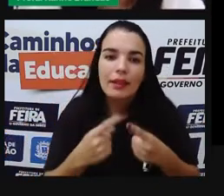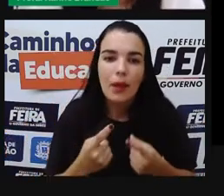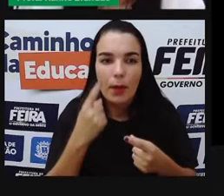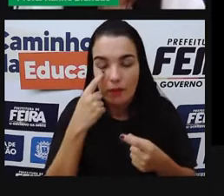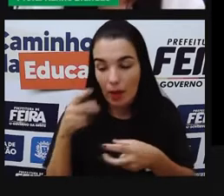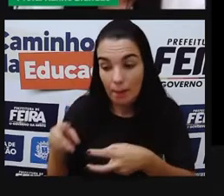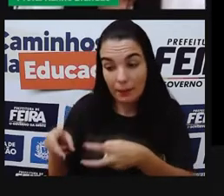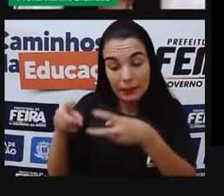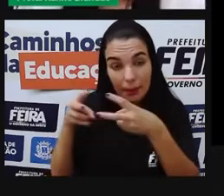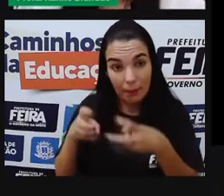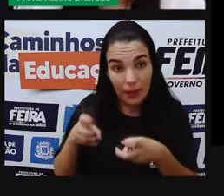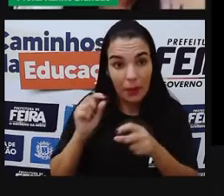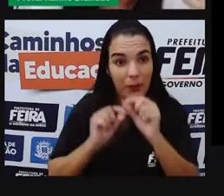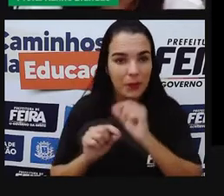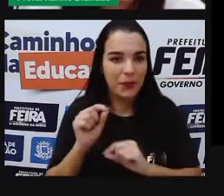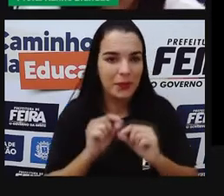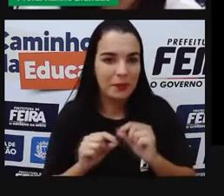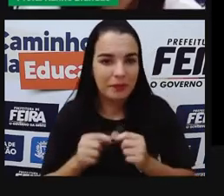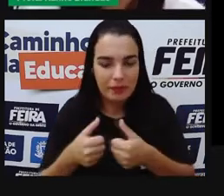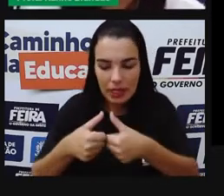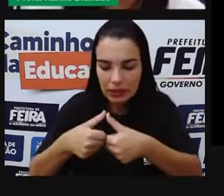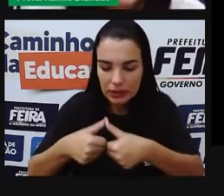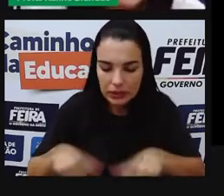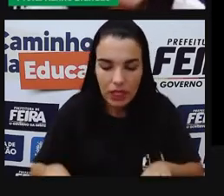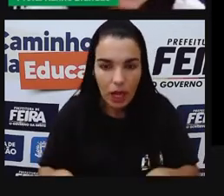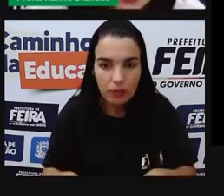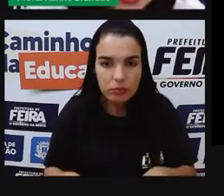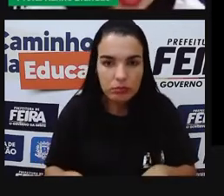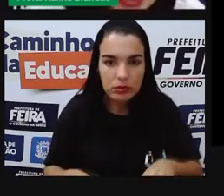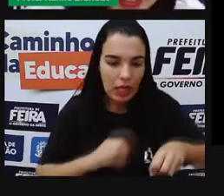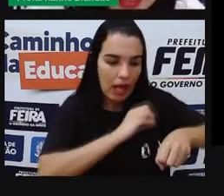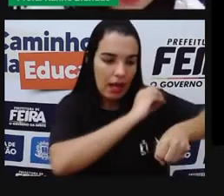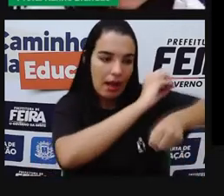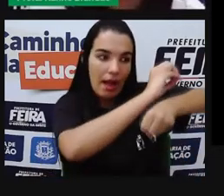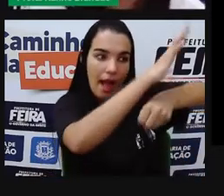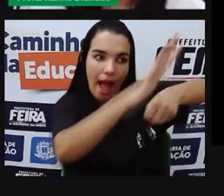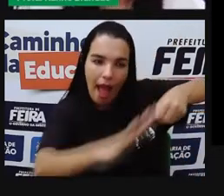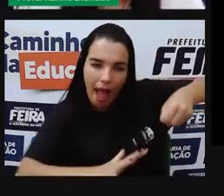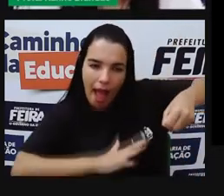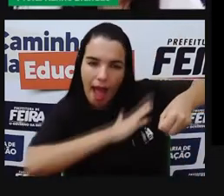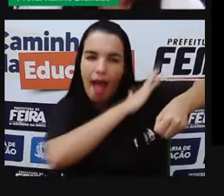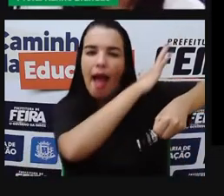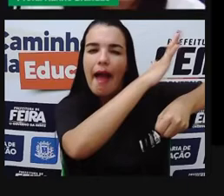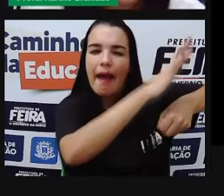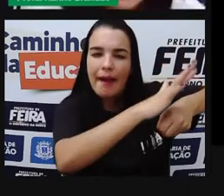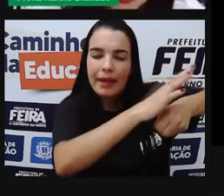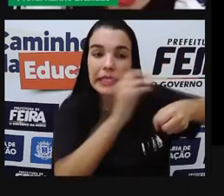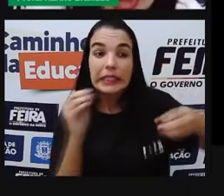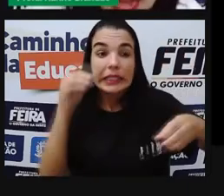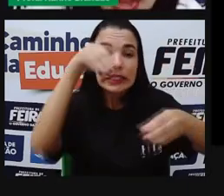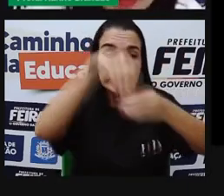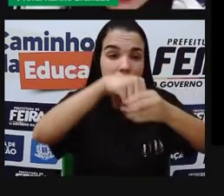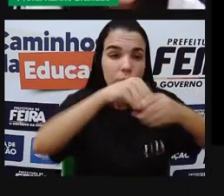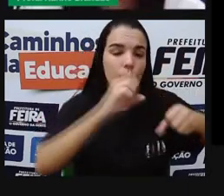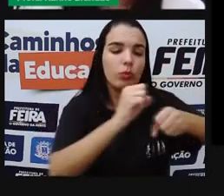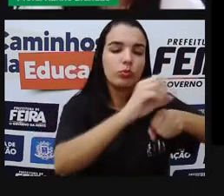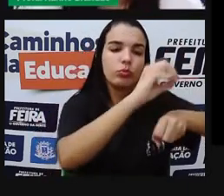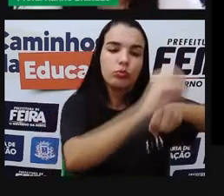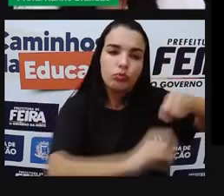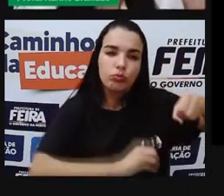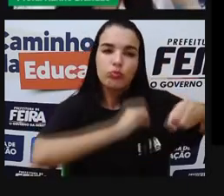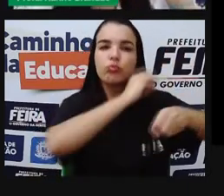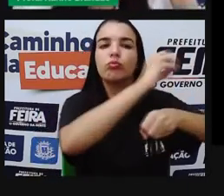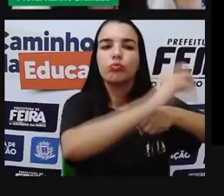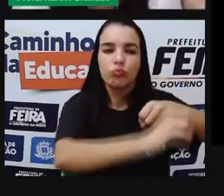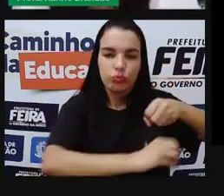que nós estamos na Via Láctea, no sistema solar, e que